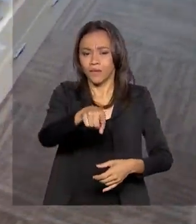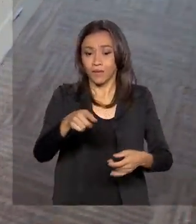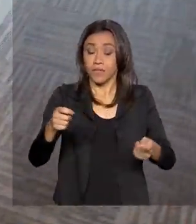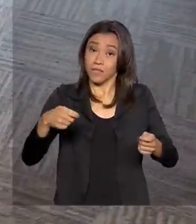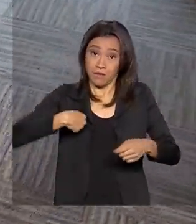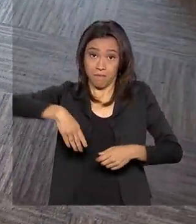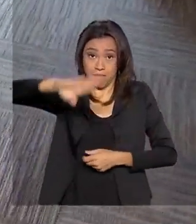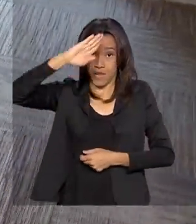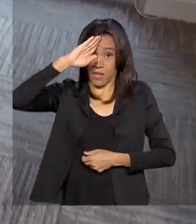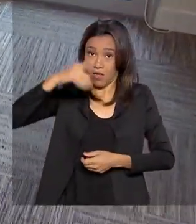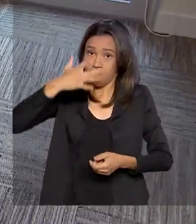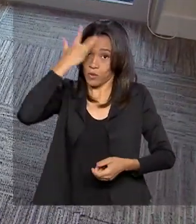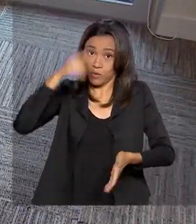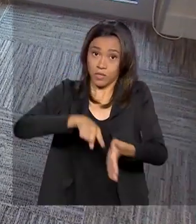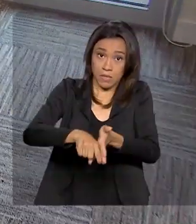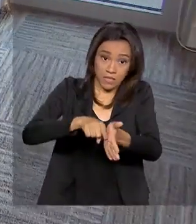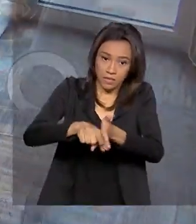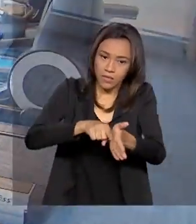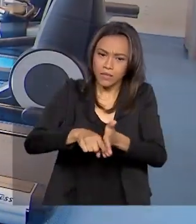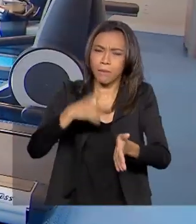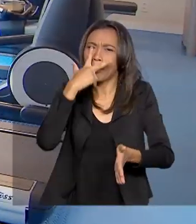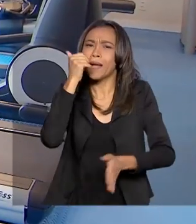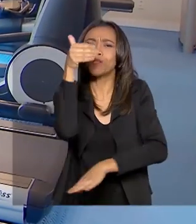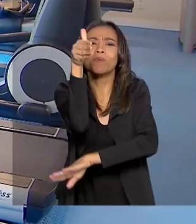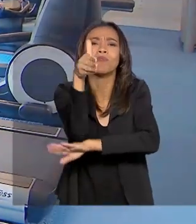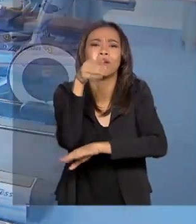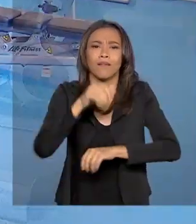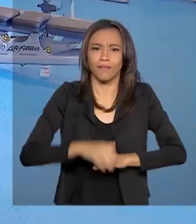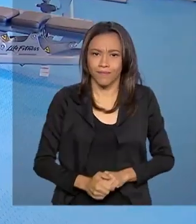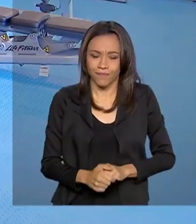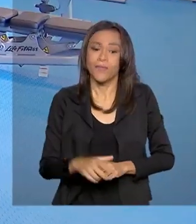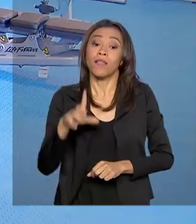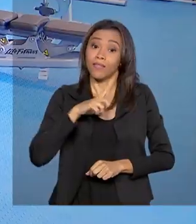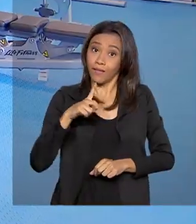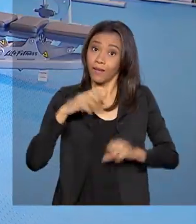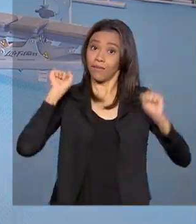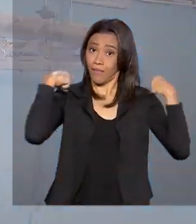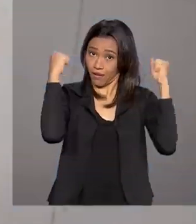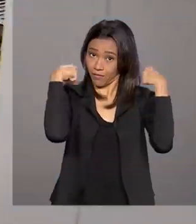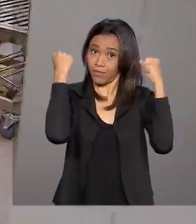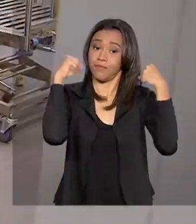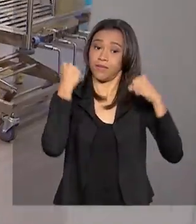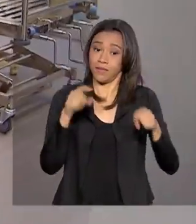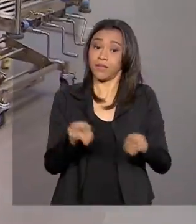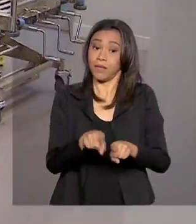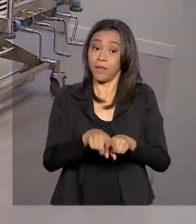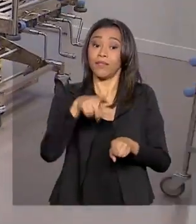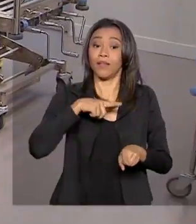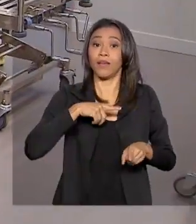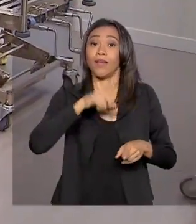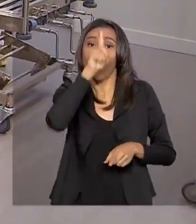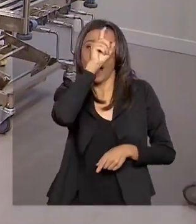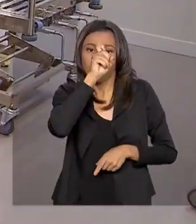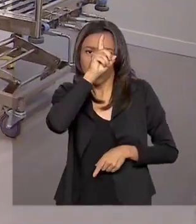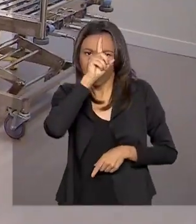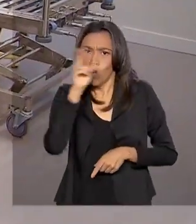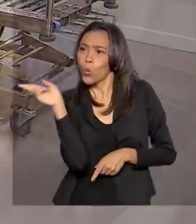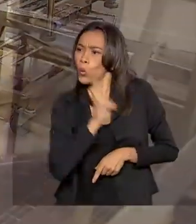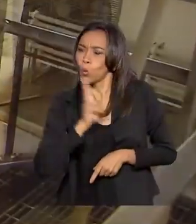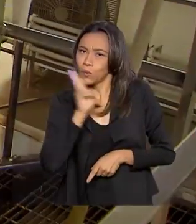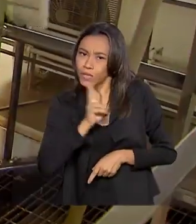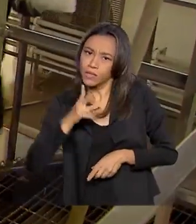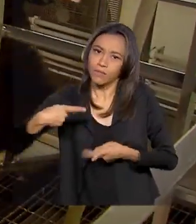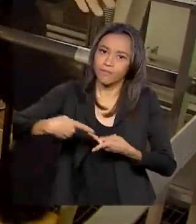militares, possuem estrutura de hotel. A nova base ainda tem uma academia e uma enfermaria para os casos de emergência.